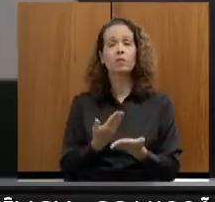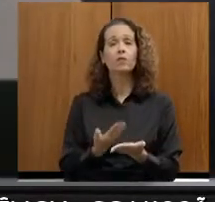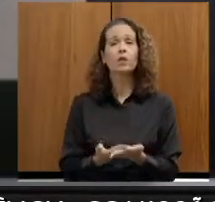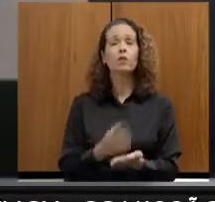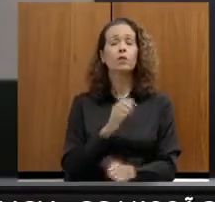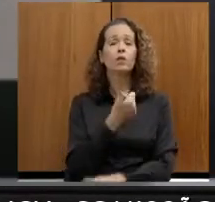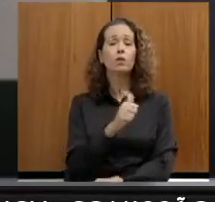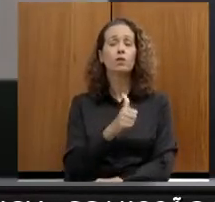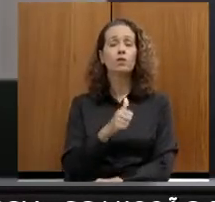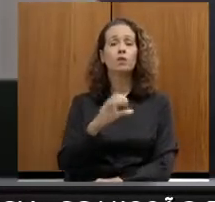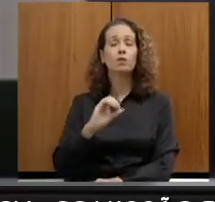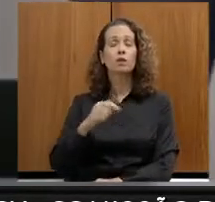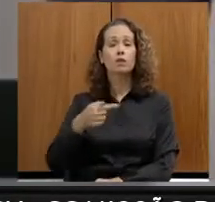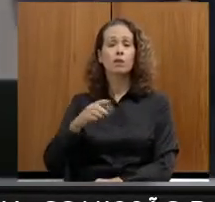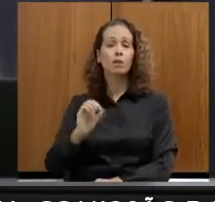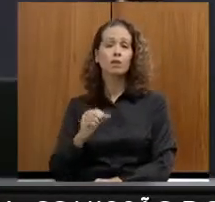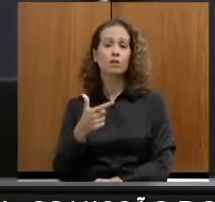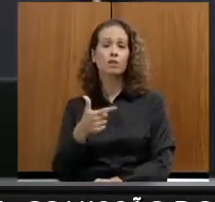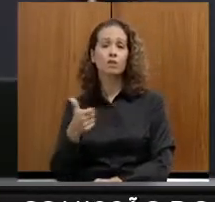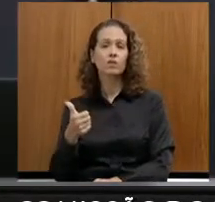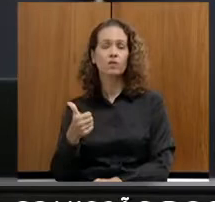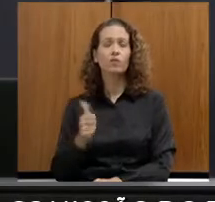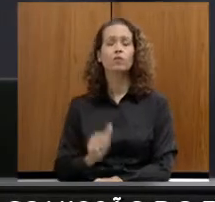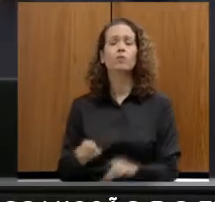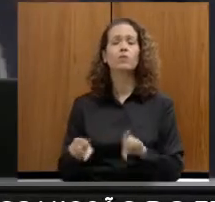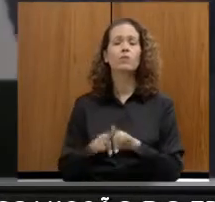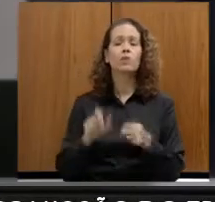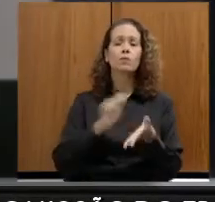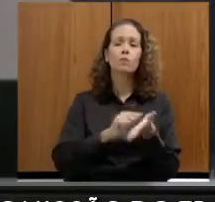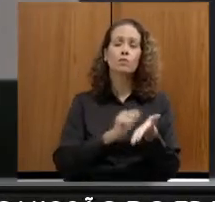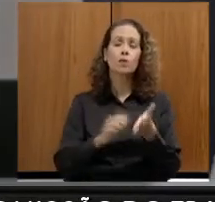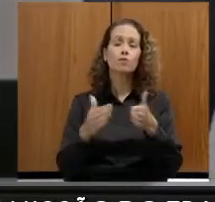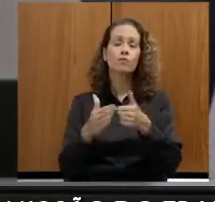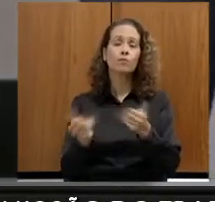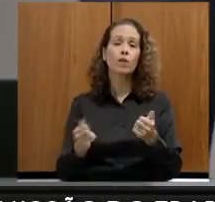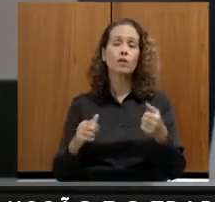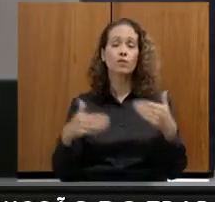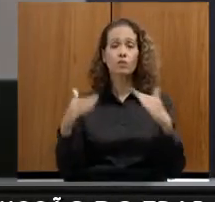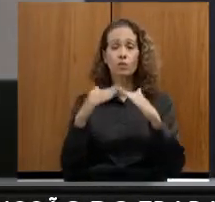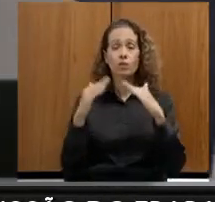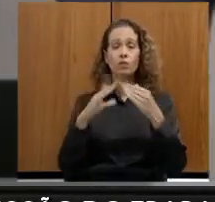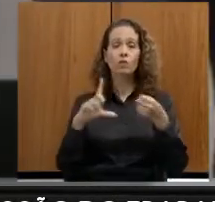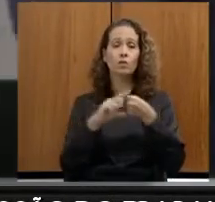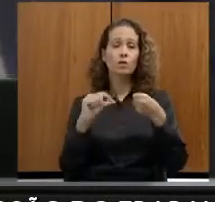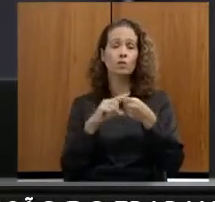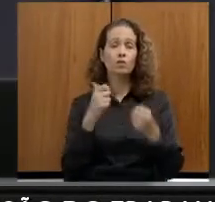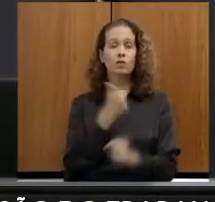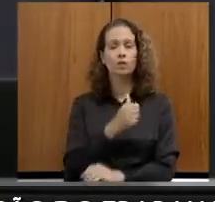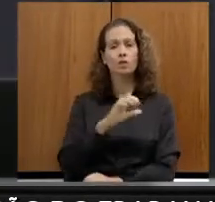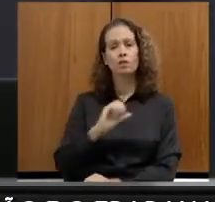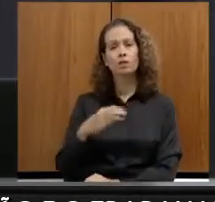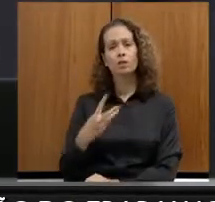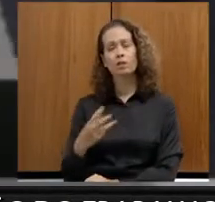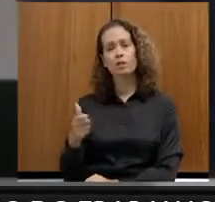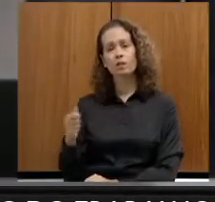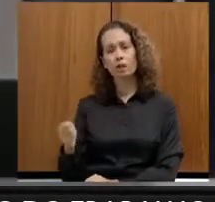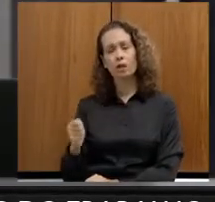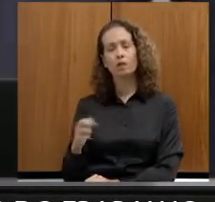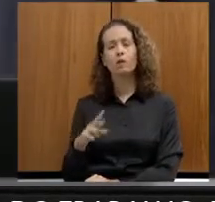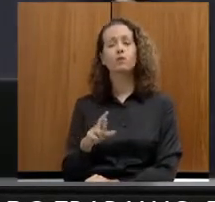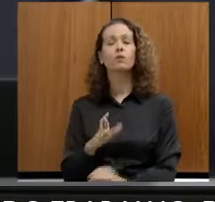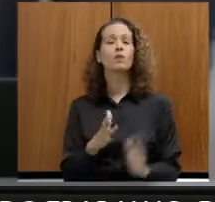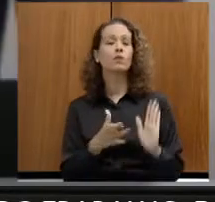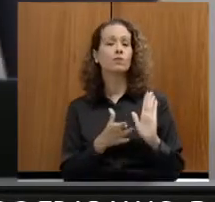.2021. A deputada que subscreve, requer a V. Exª, nos termos do artigo 103.3a do Regimento Interno,